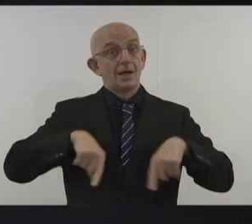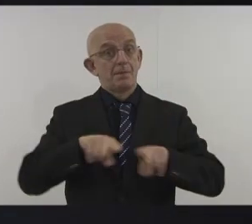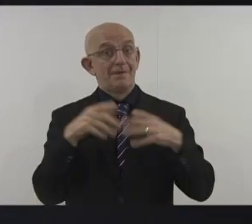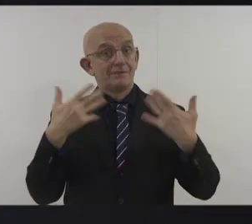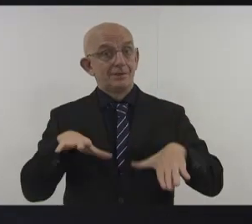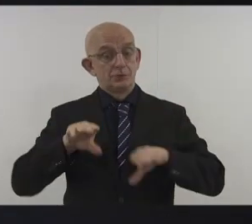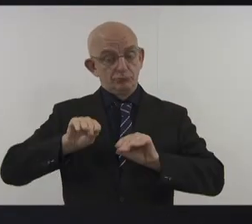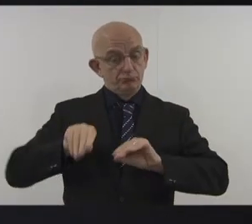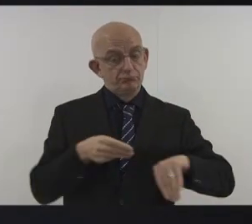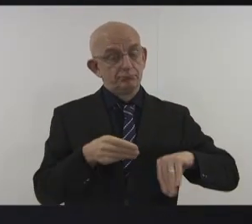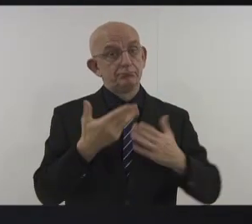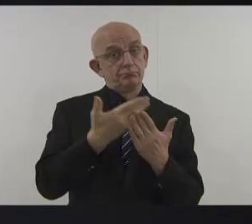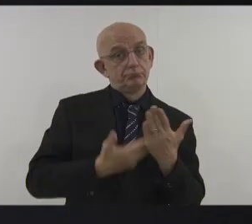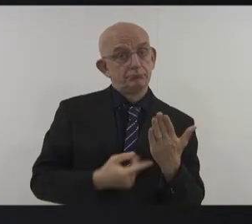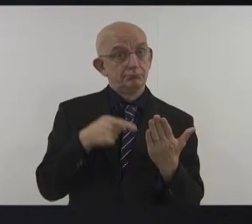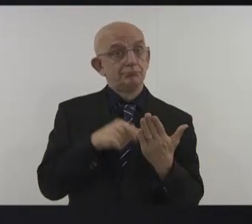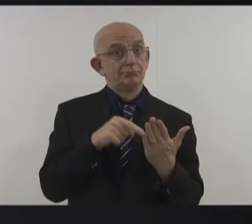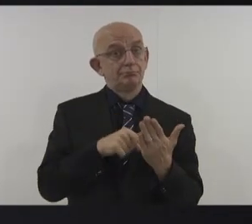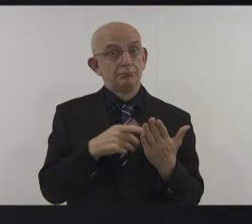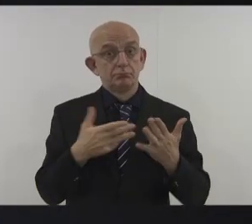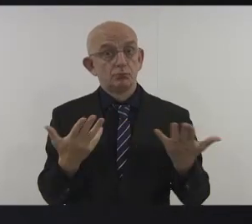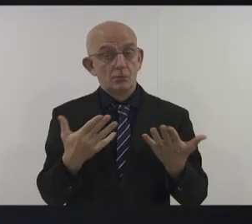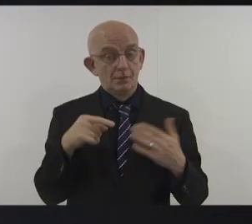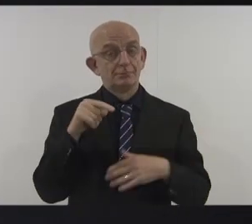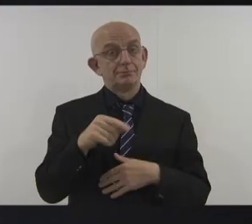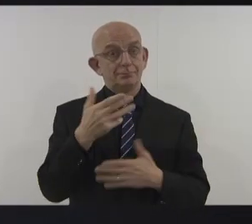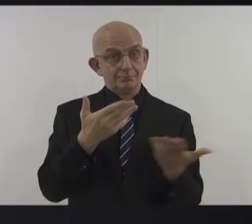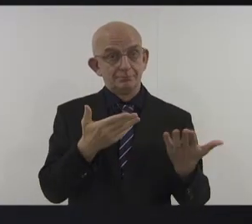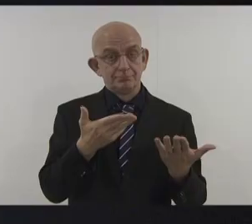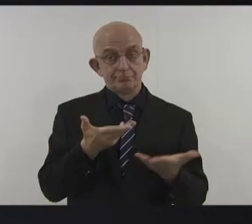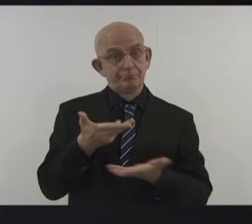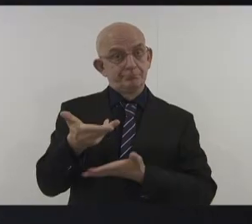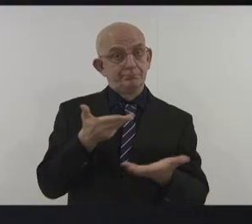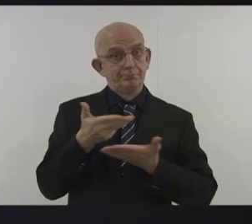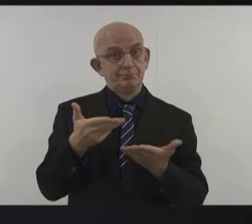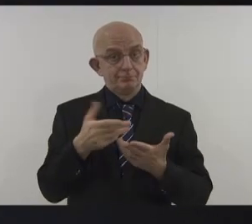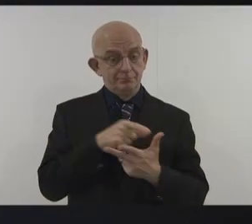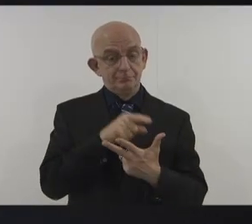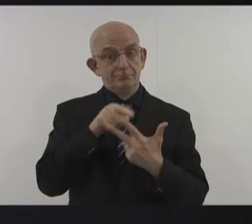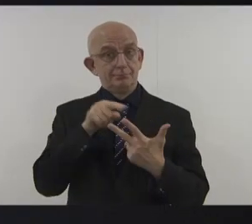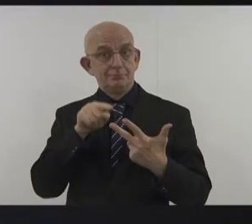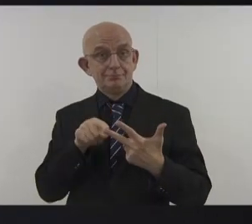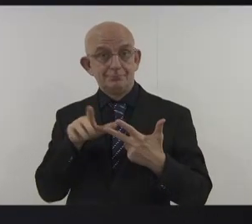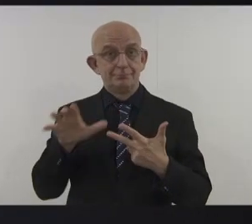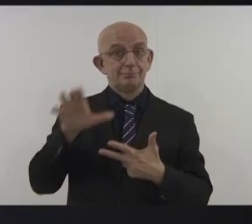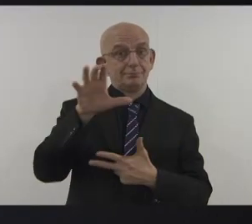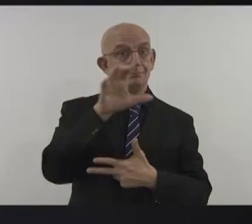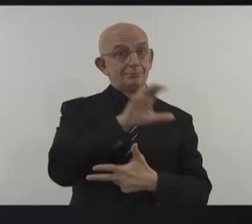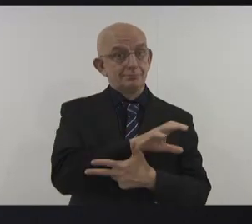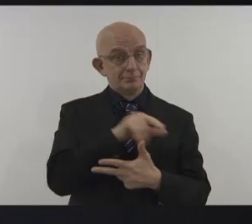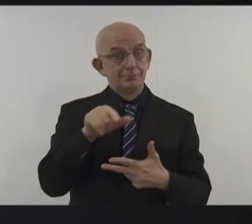implementação do qual é fundamental a participação da sociedade civil.